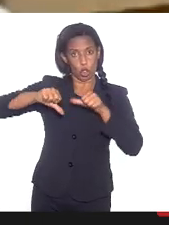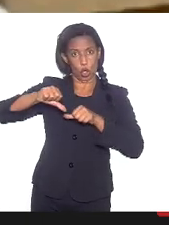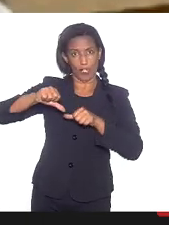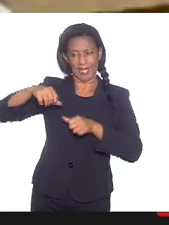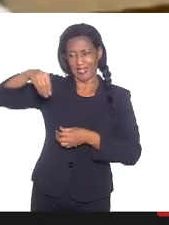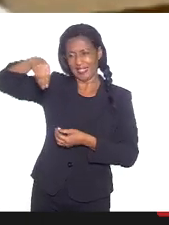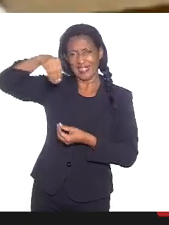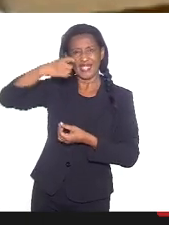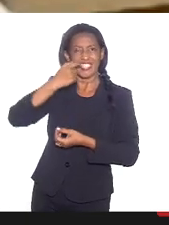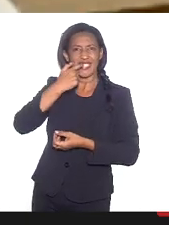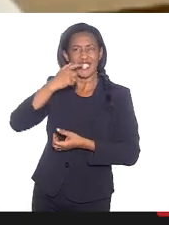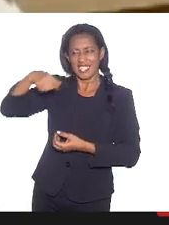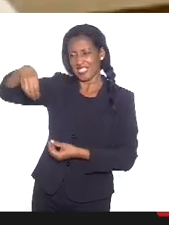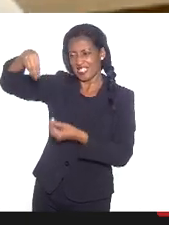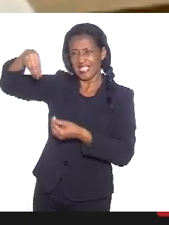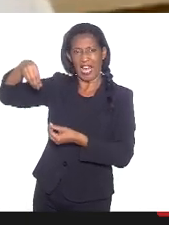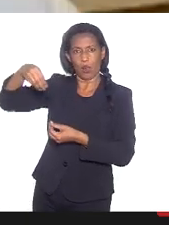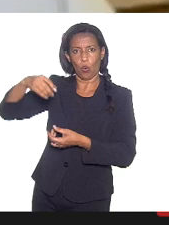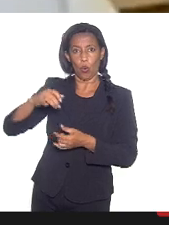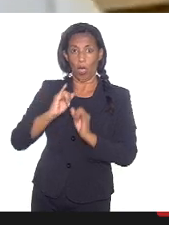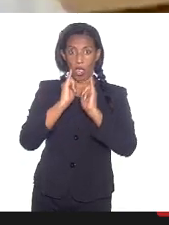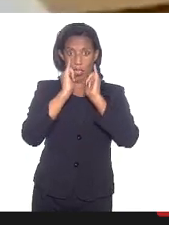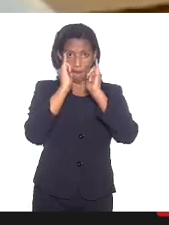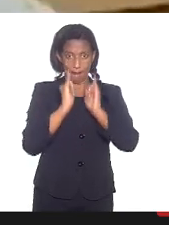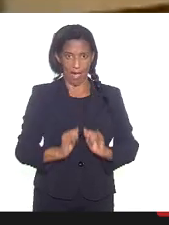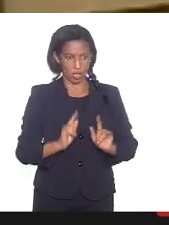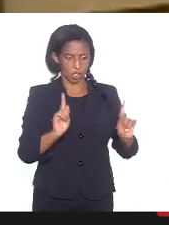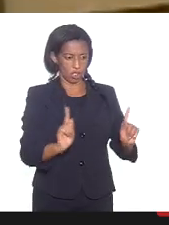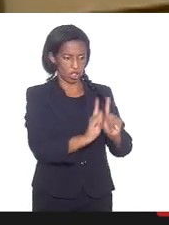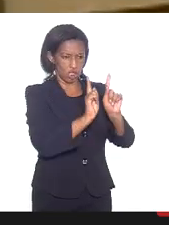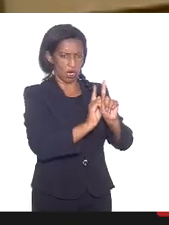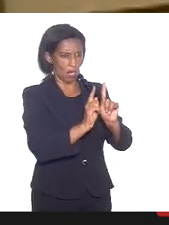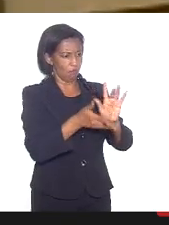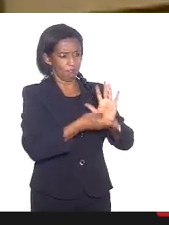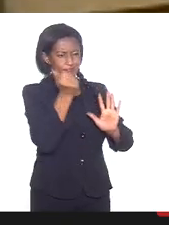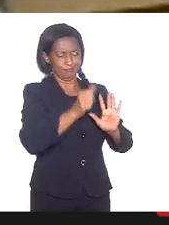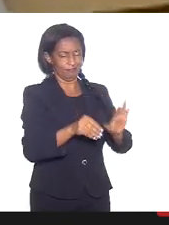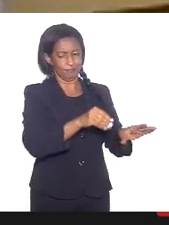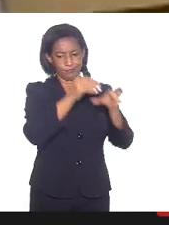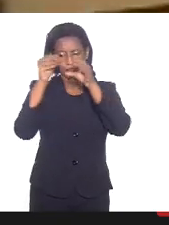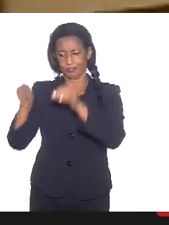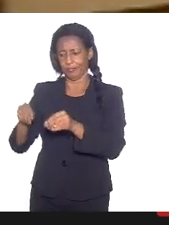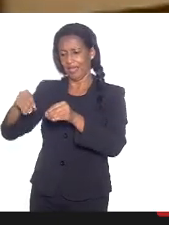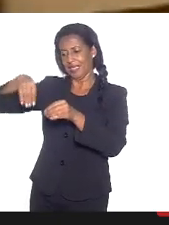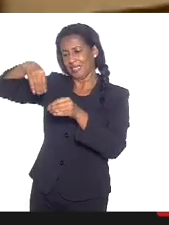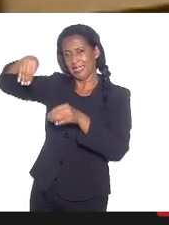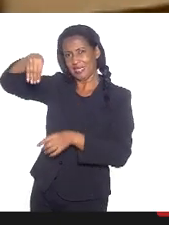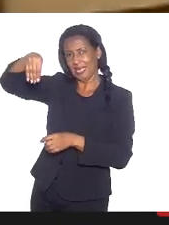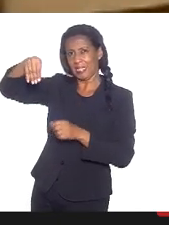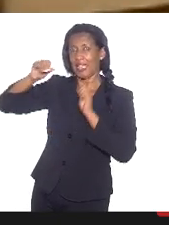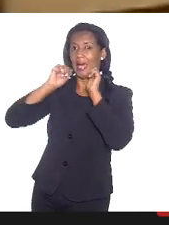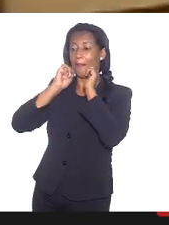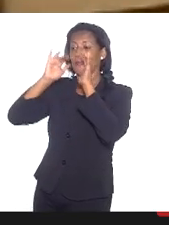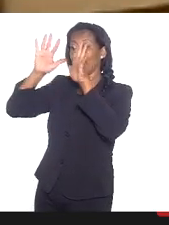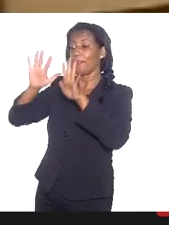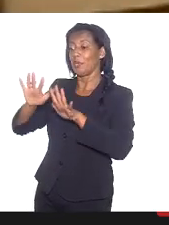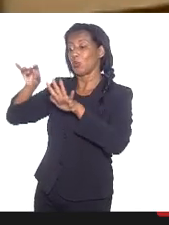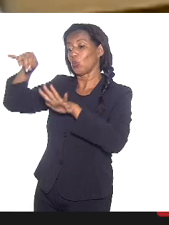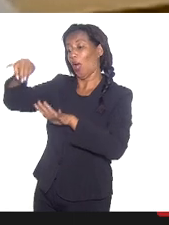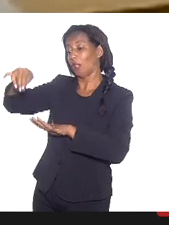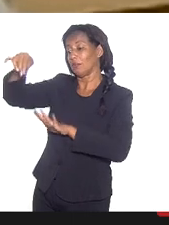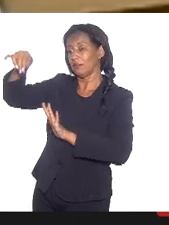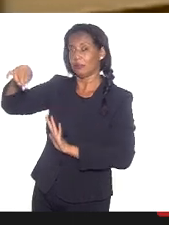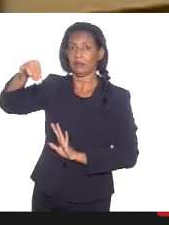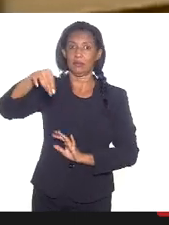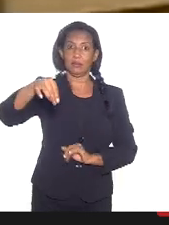diferentes, sem a imagem de São Código de Damião, e assim eram redistribuídos depois de abençoados, ou que seja,